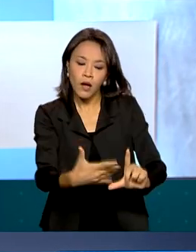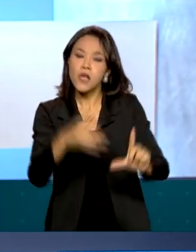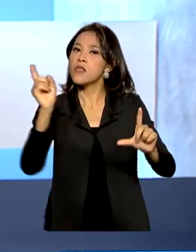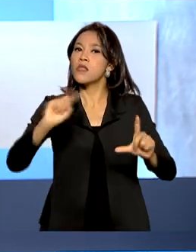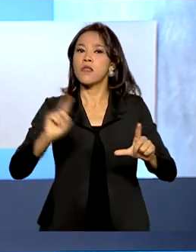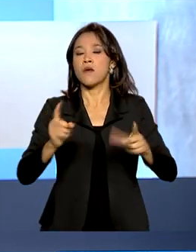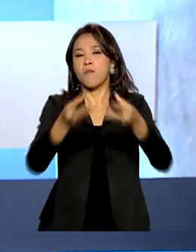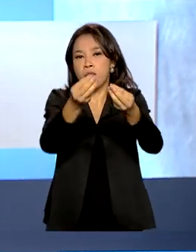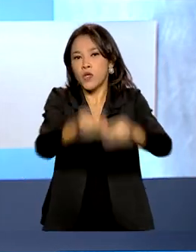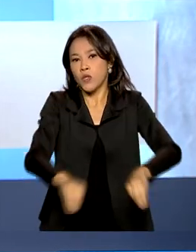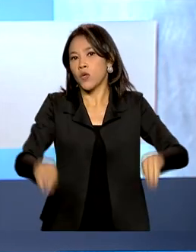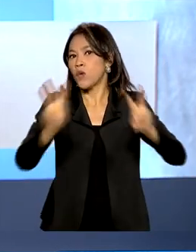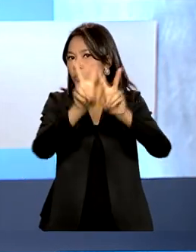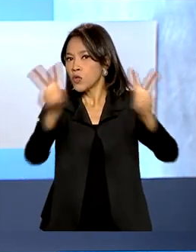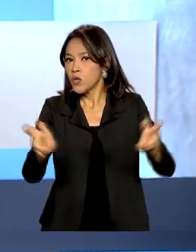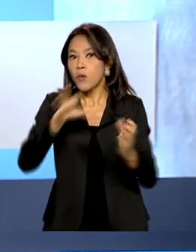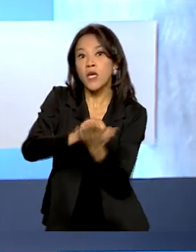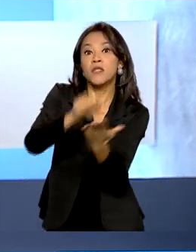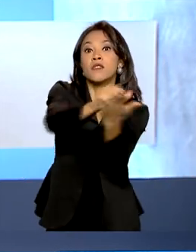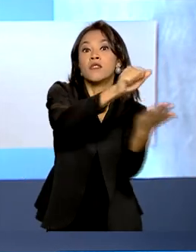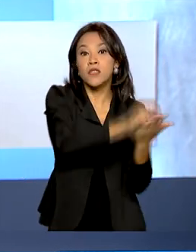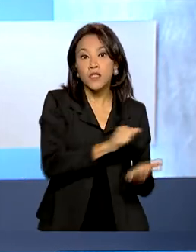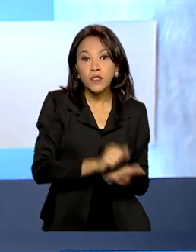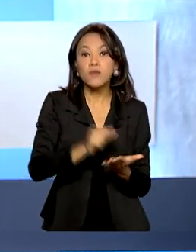doenças respiratórias, incluindo a Covid-19.